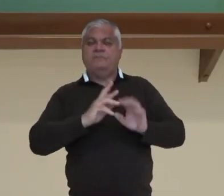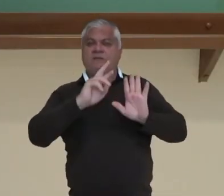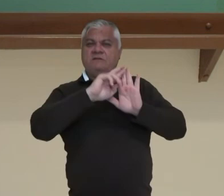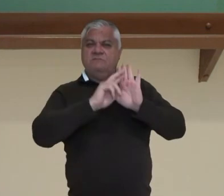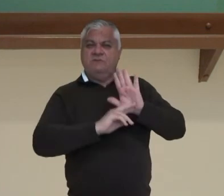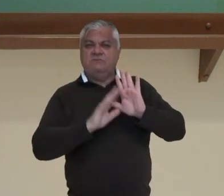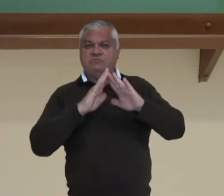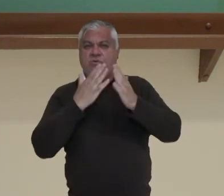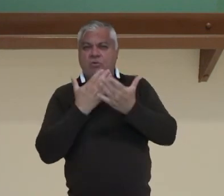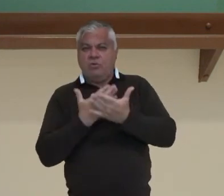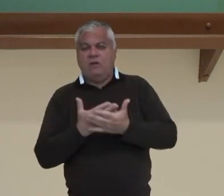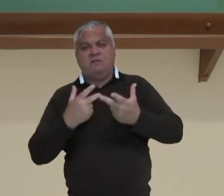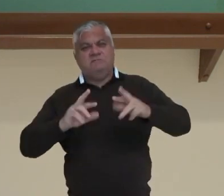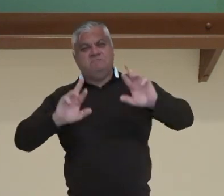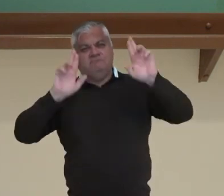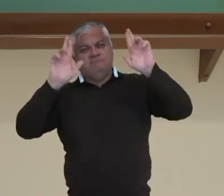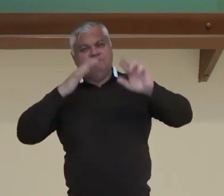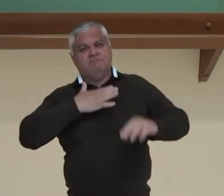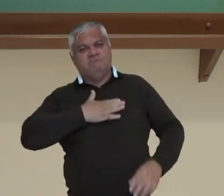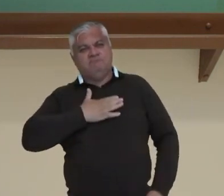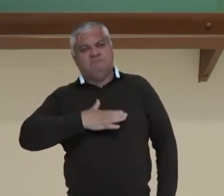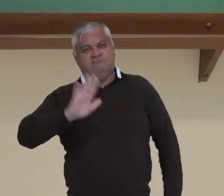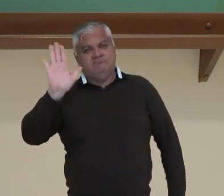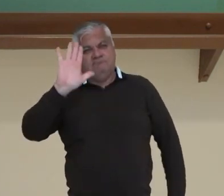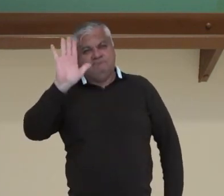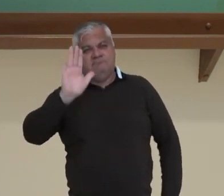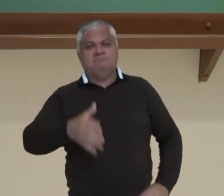escolar. Espero que vocês tenham gostado. Até breve.